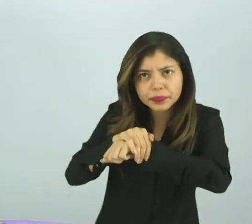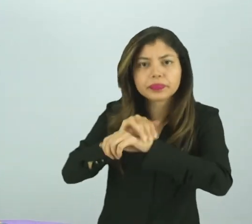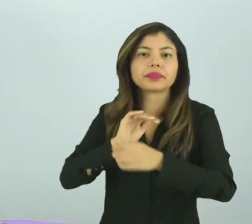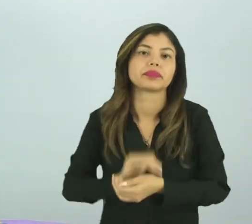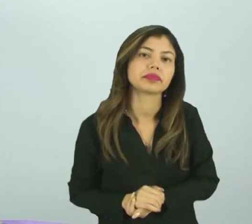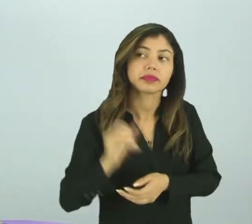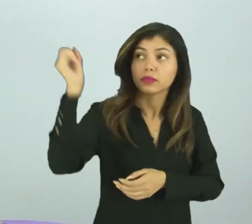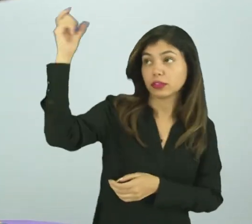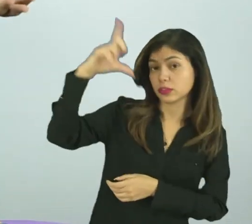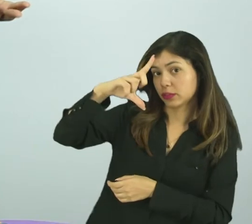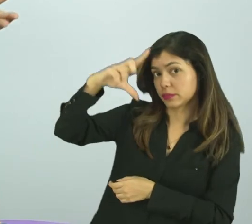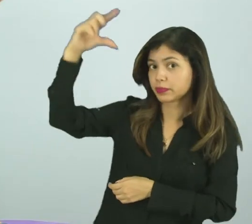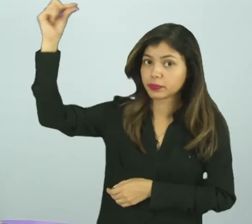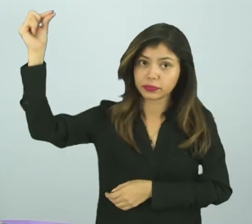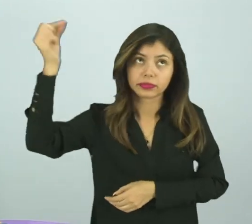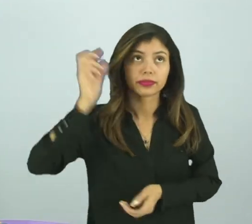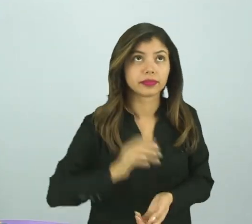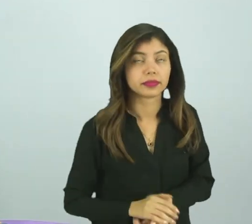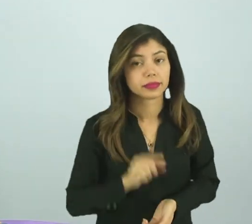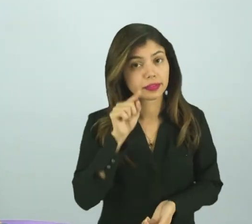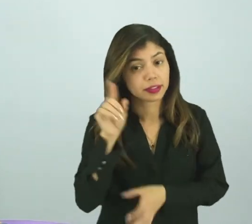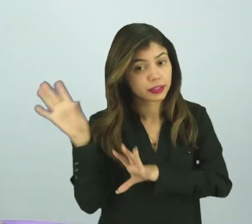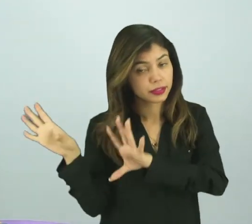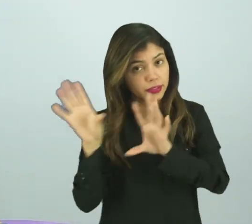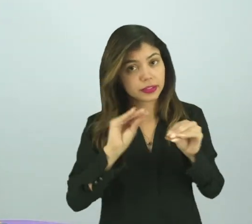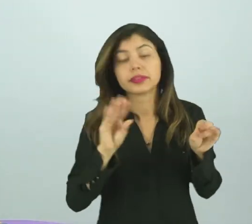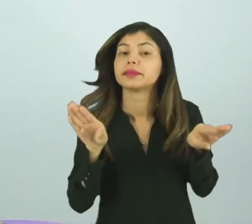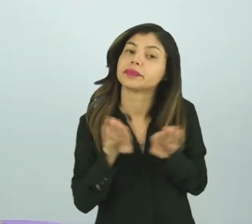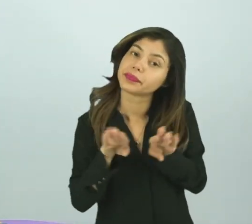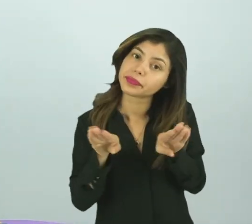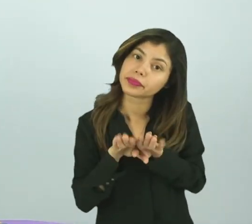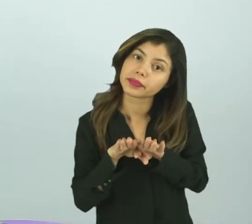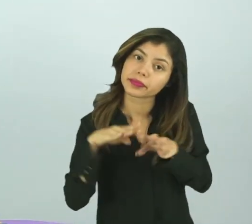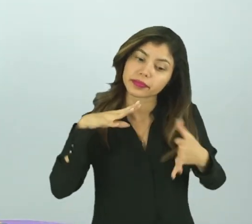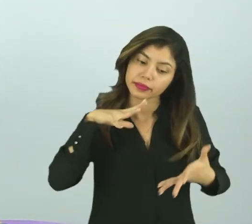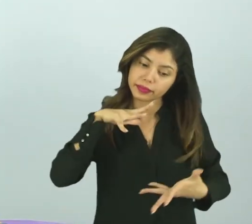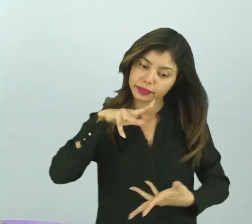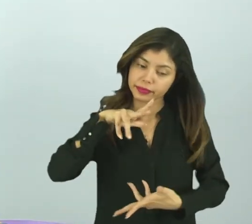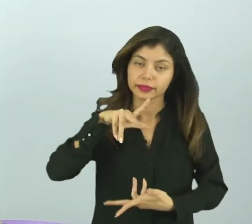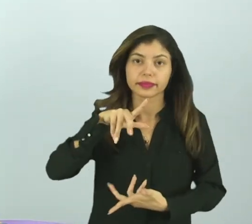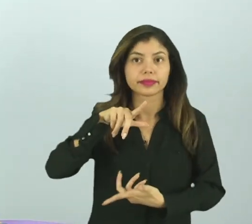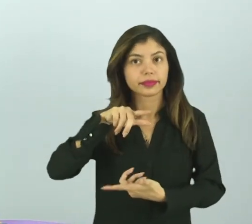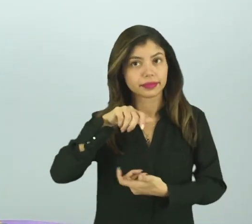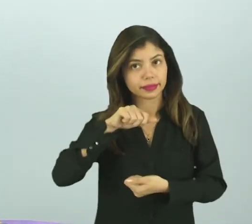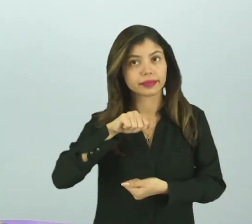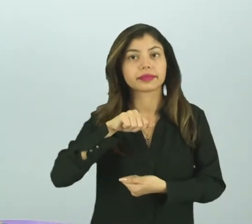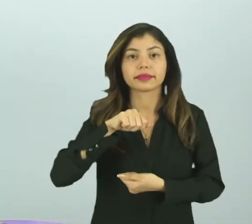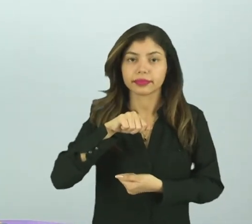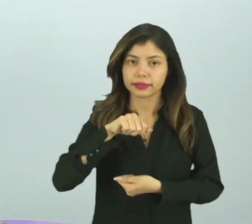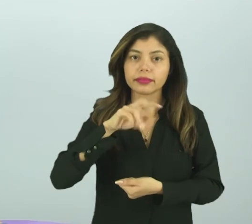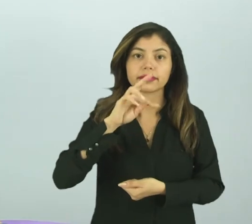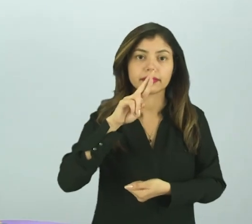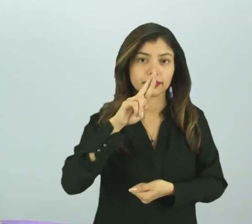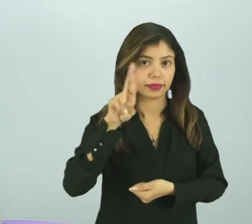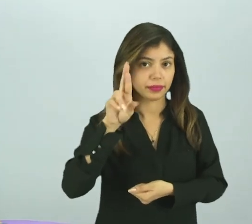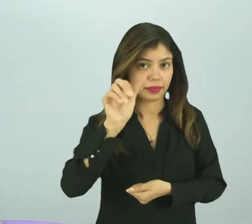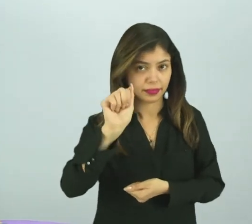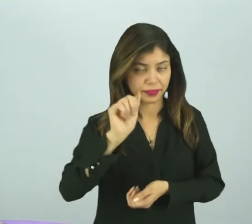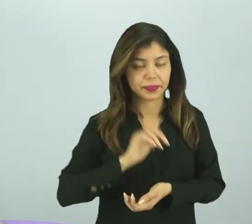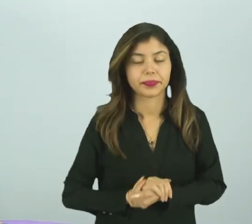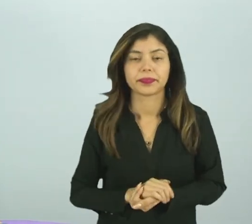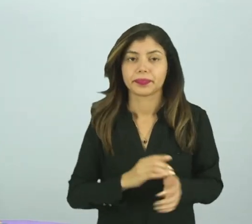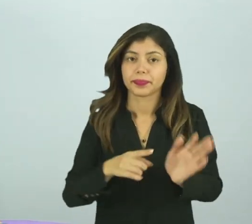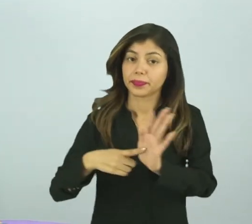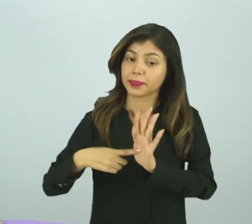sobre o sol e a lua, eu trouxe também o planeta Terra, o globo que representa o planeta